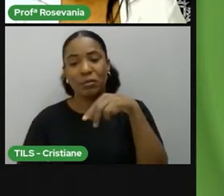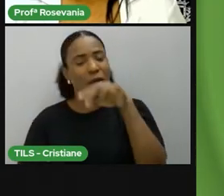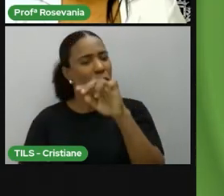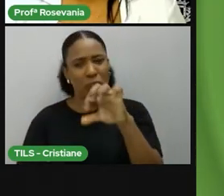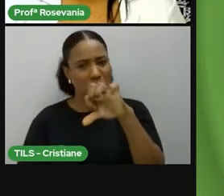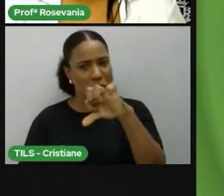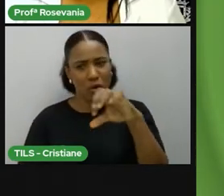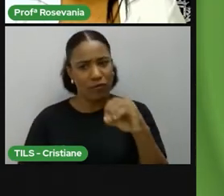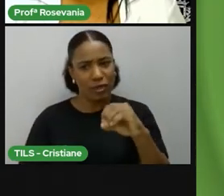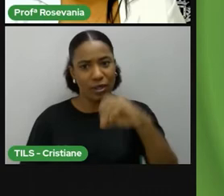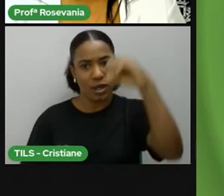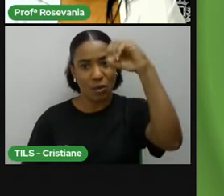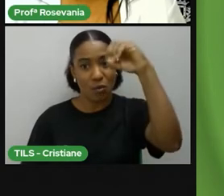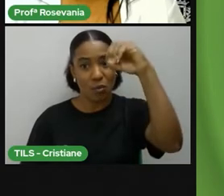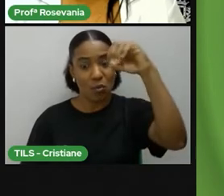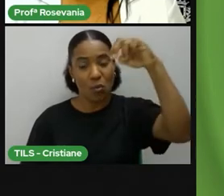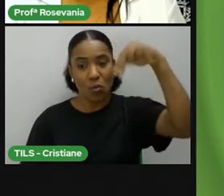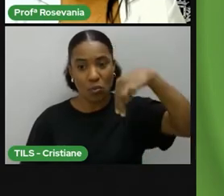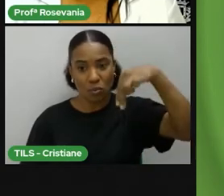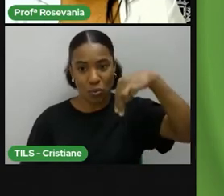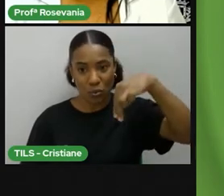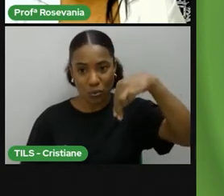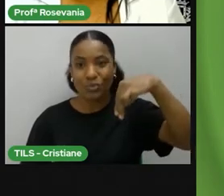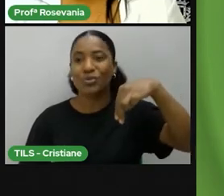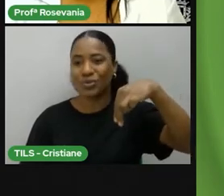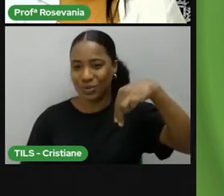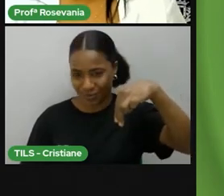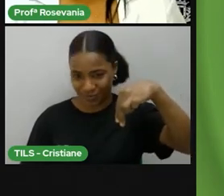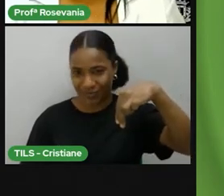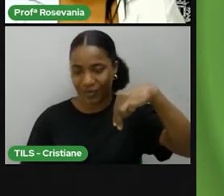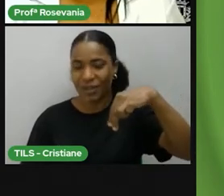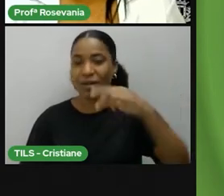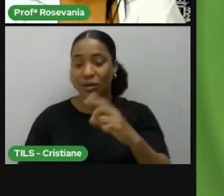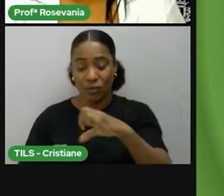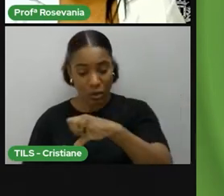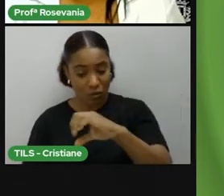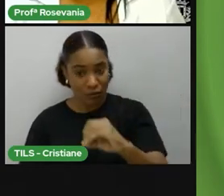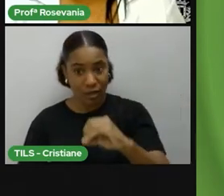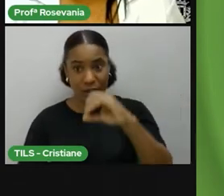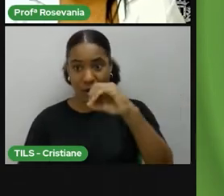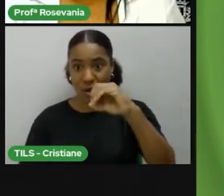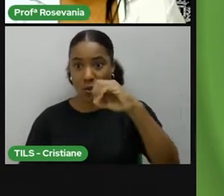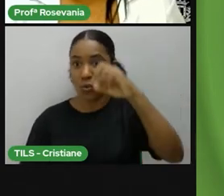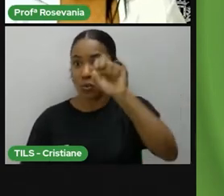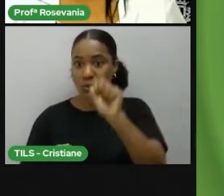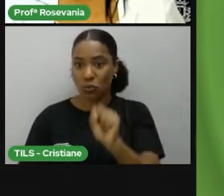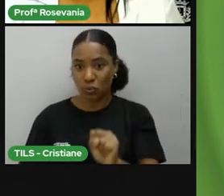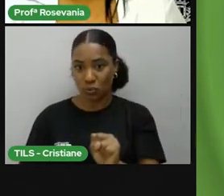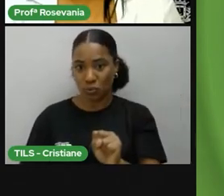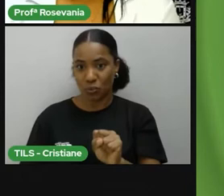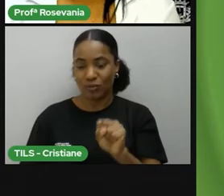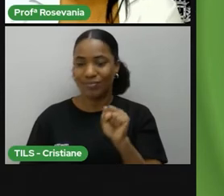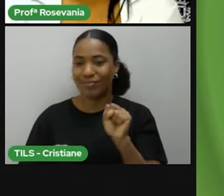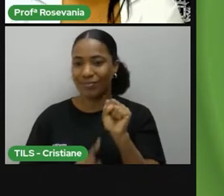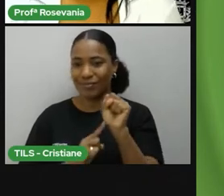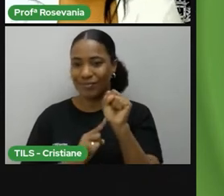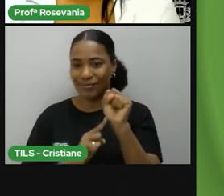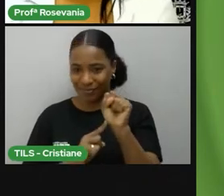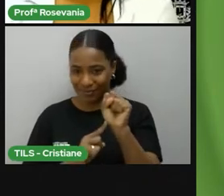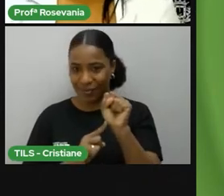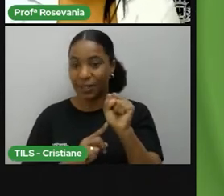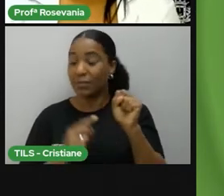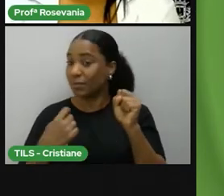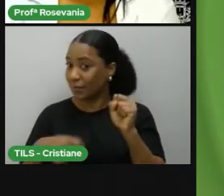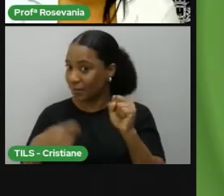noventa graus norte. Aqui, noventa graus sul. Aí eu coloco noventa e o Szinho,